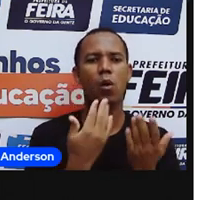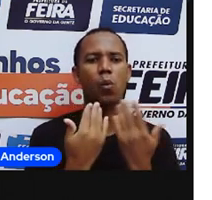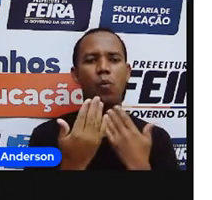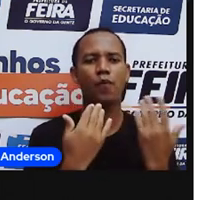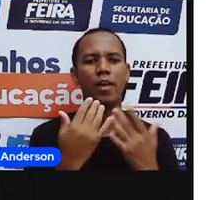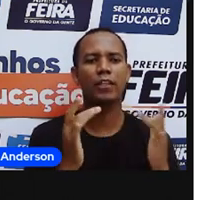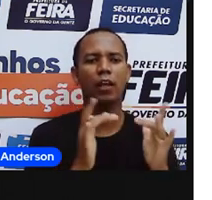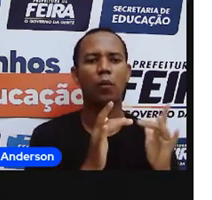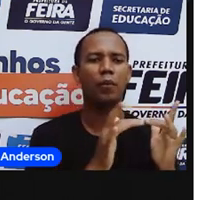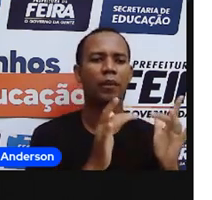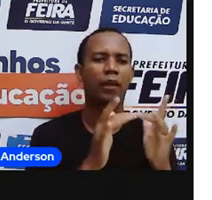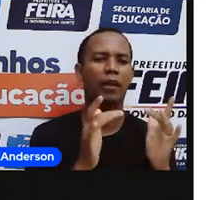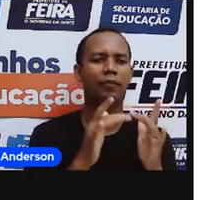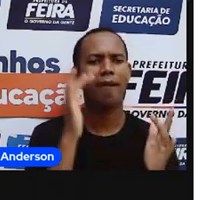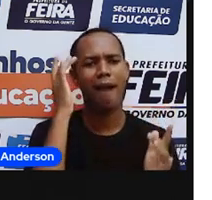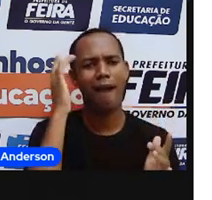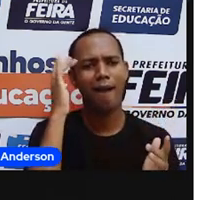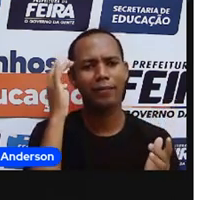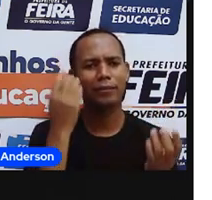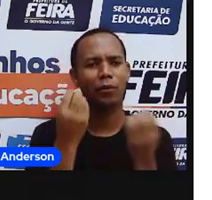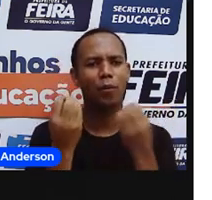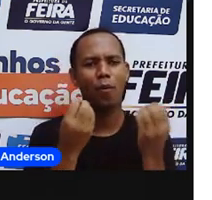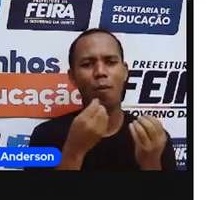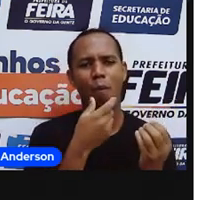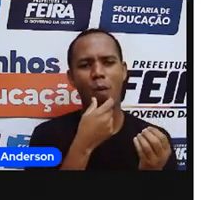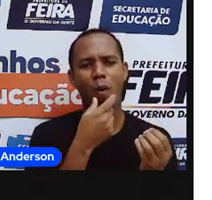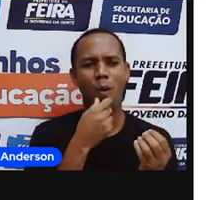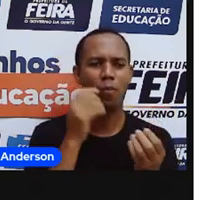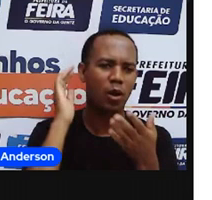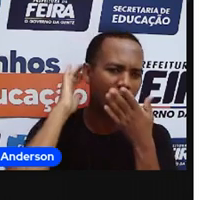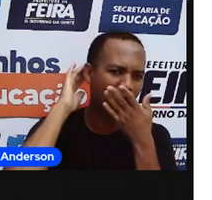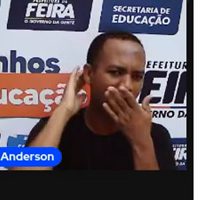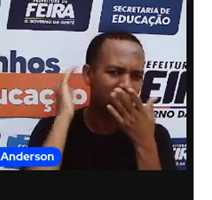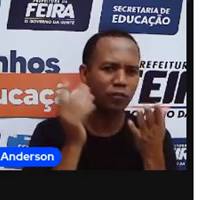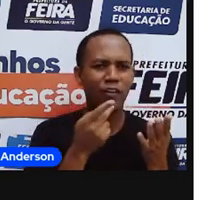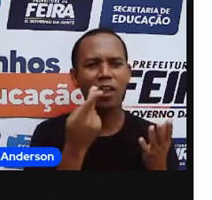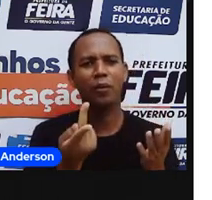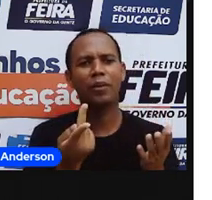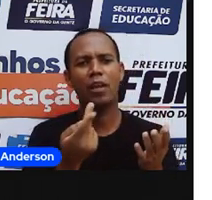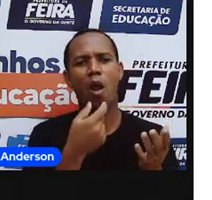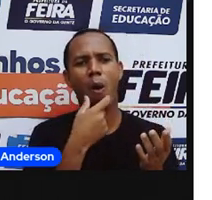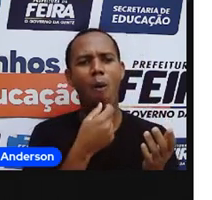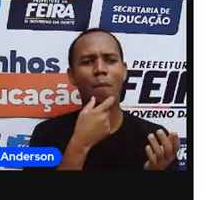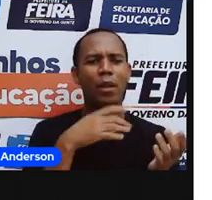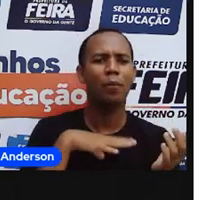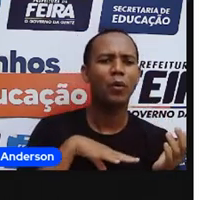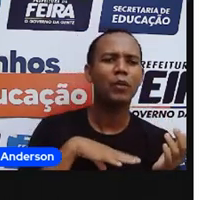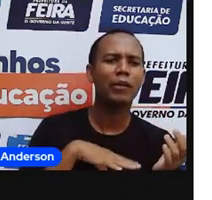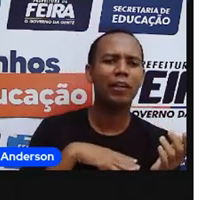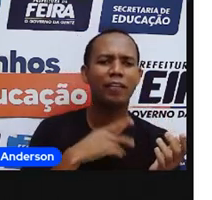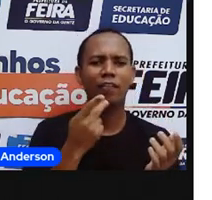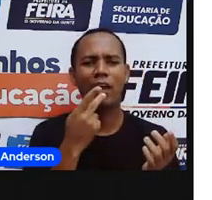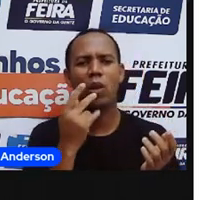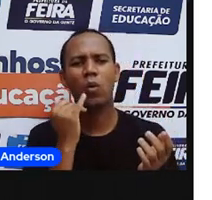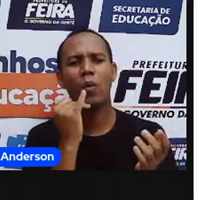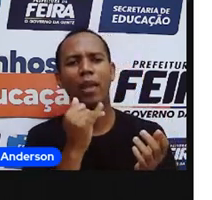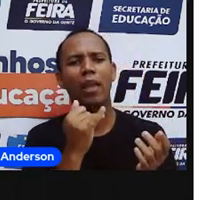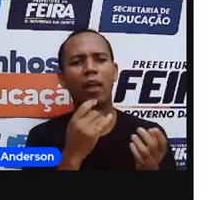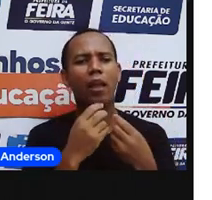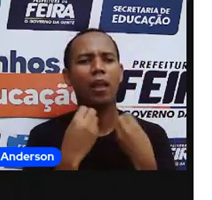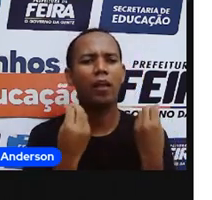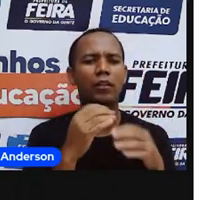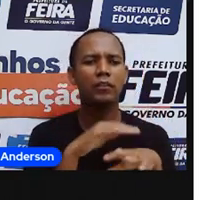encontro. O você acha que esse indígena falou para o português? O que você acha que o português falou para o indígena? Escreve aí,